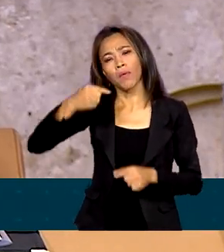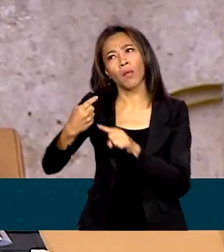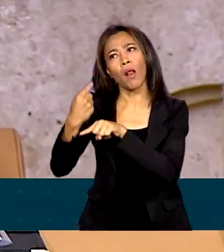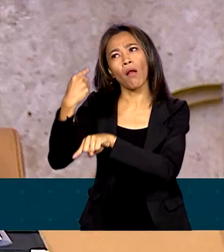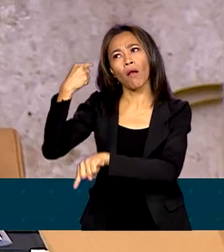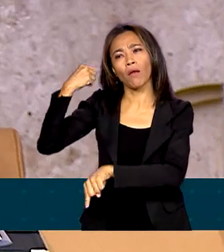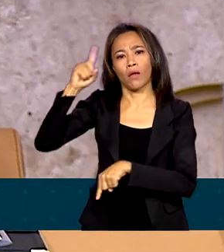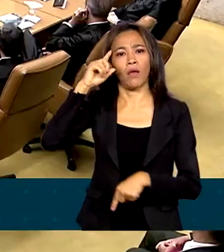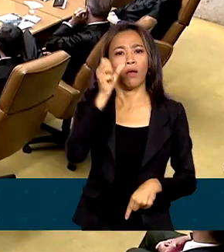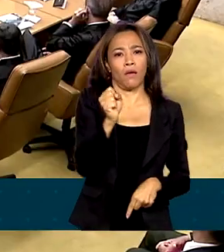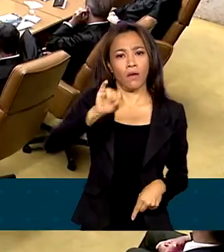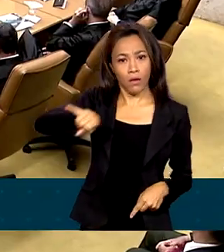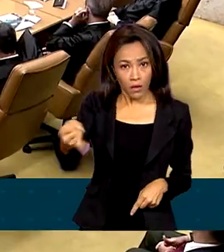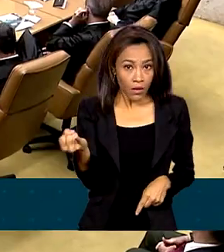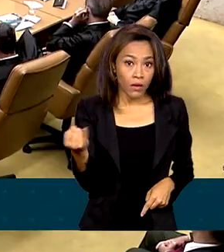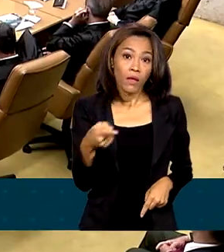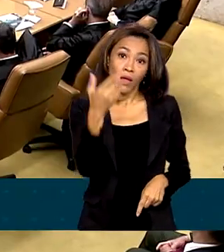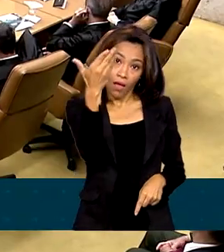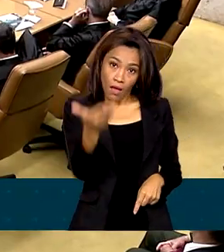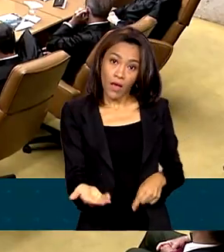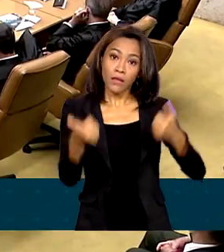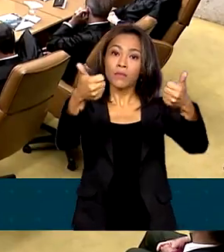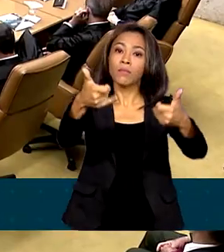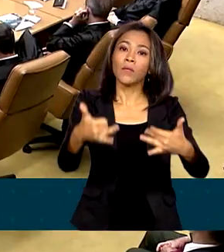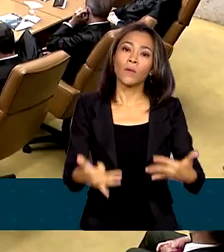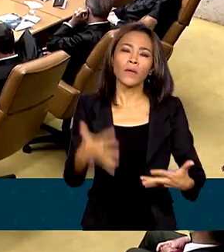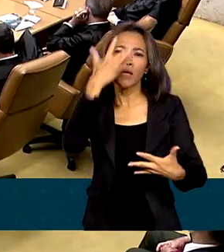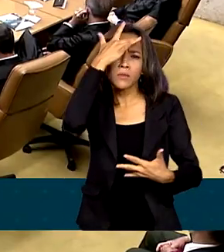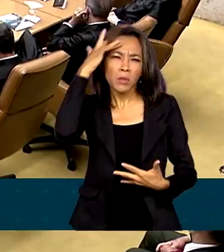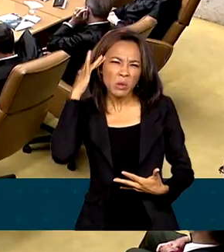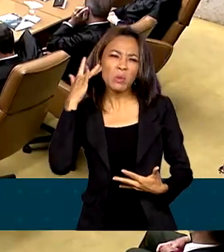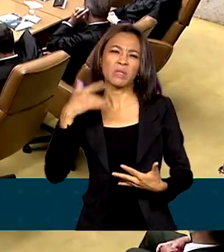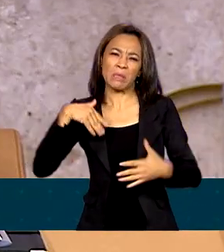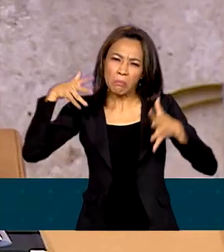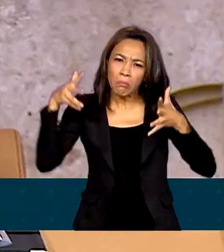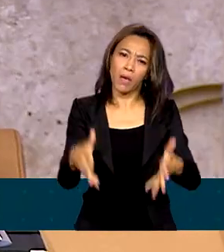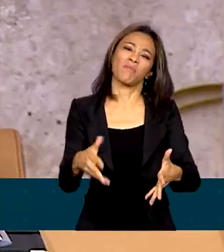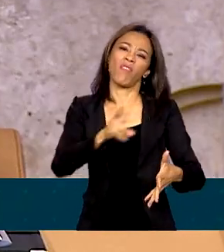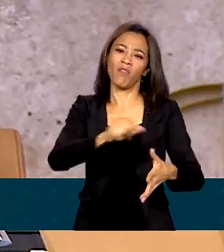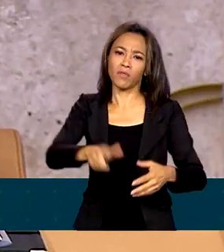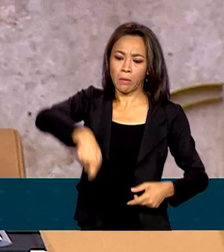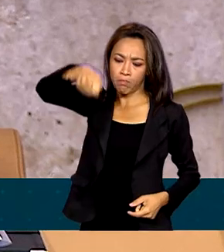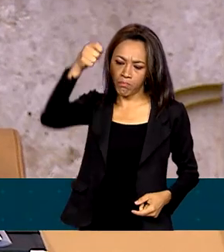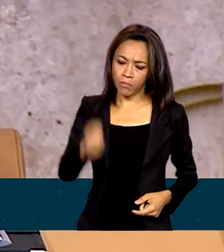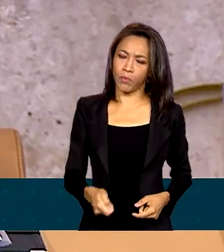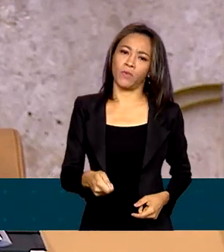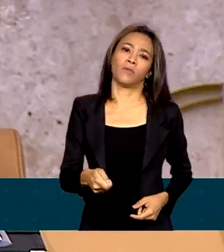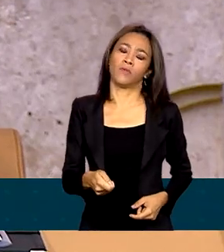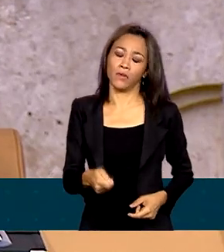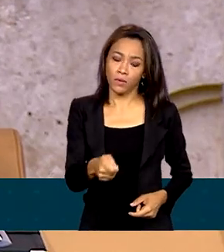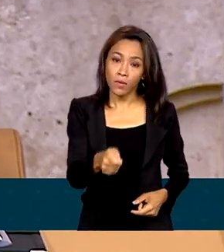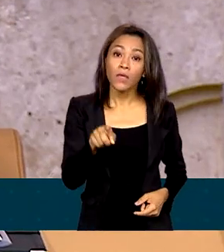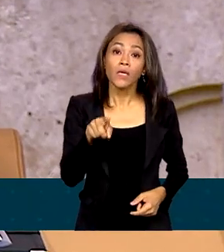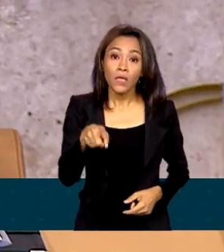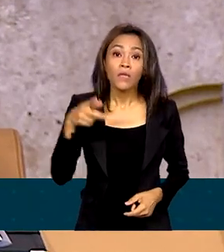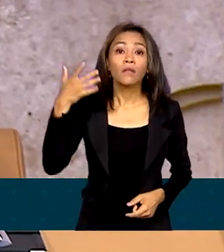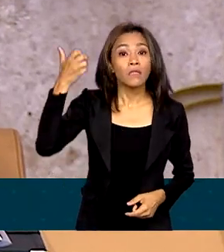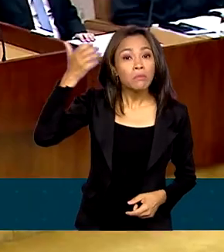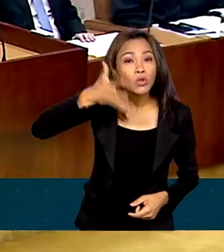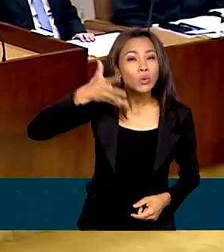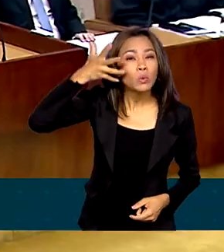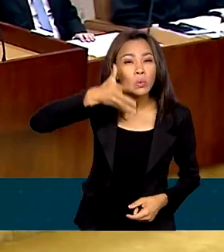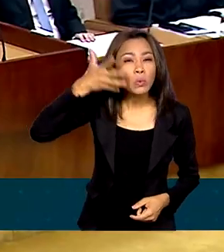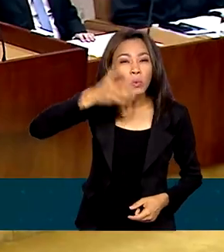dia 8 de janeiro. Ela destacou que os envolvidos serão punidos e disse que os atos e os discursos de